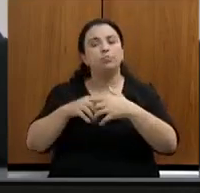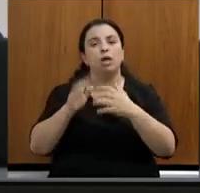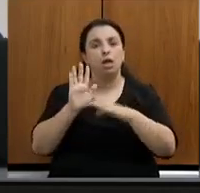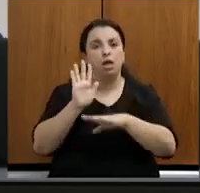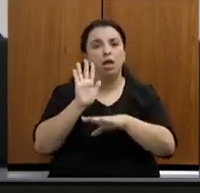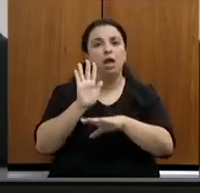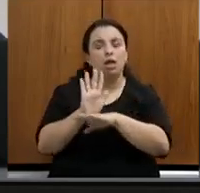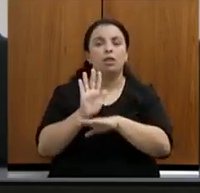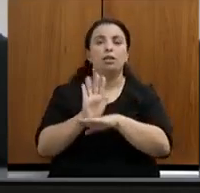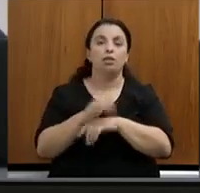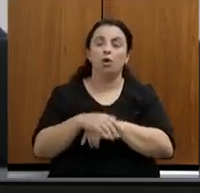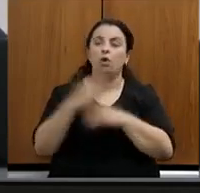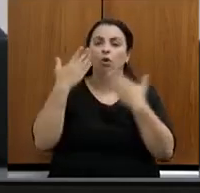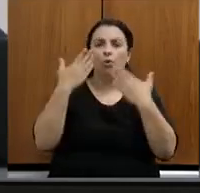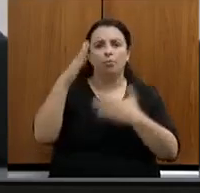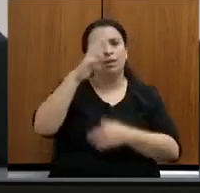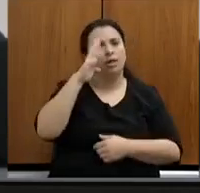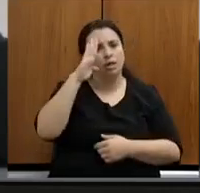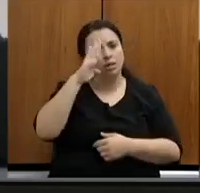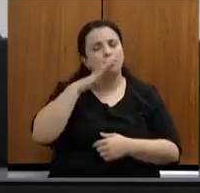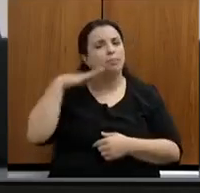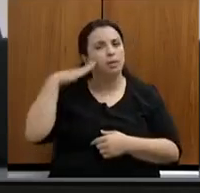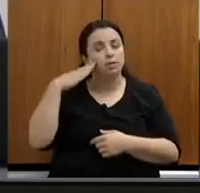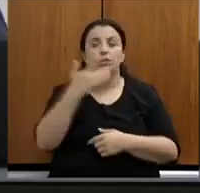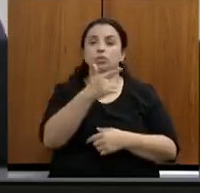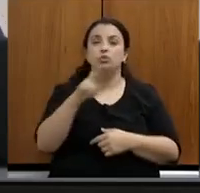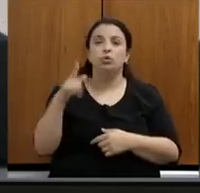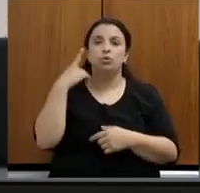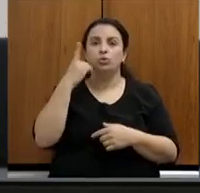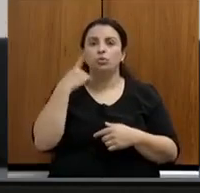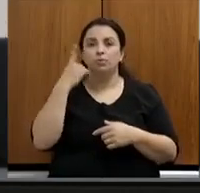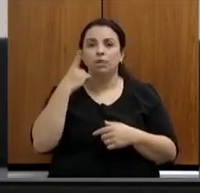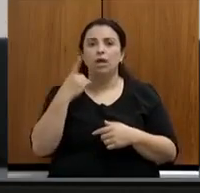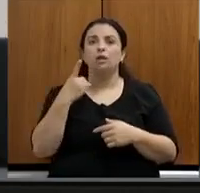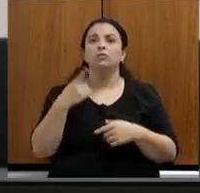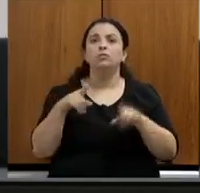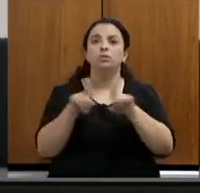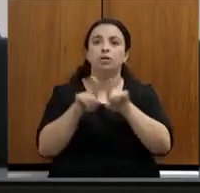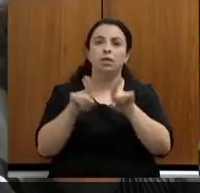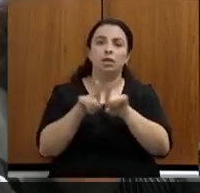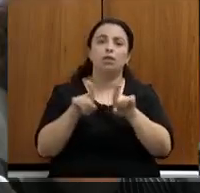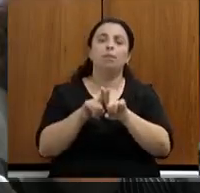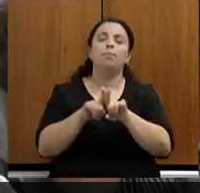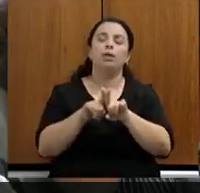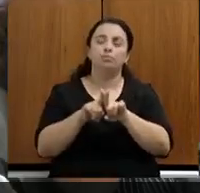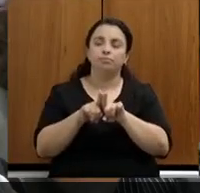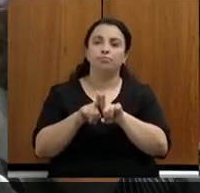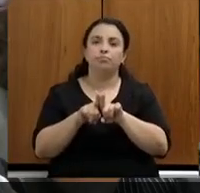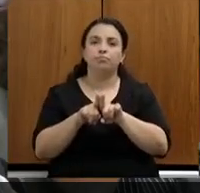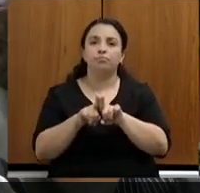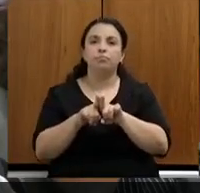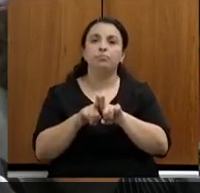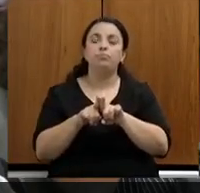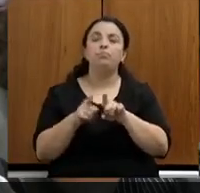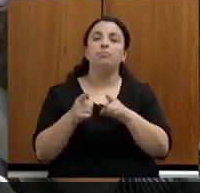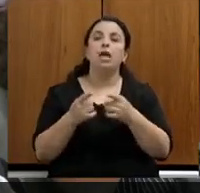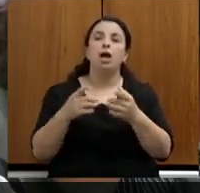deputada Beatriz Serqueiro, e todos os deputados que abraçam esse importante pleito. Pela ordem, presidente.